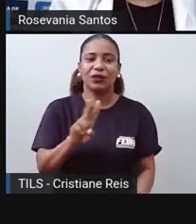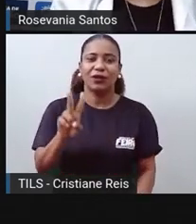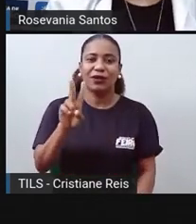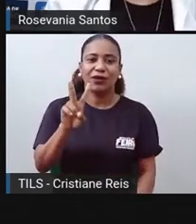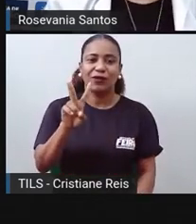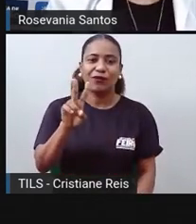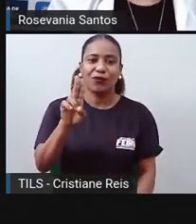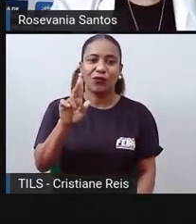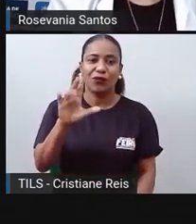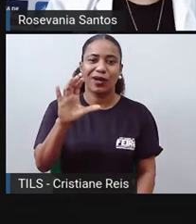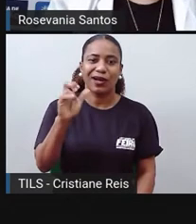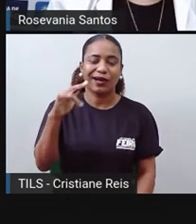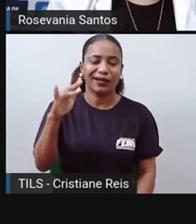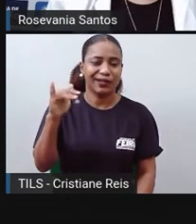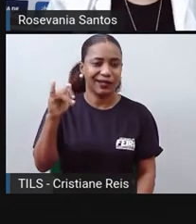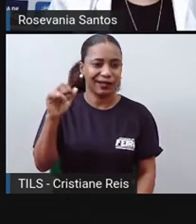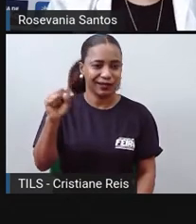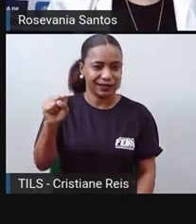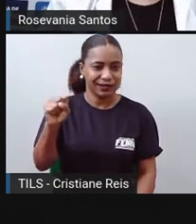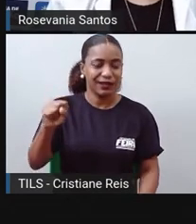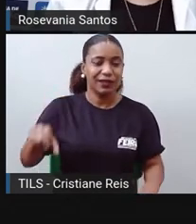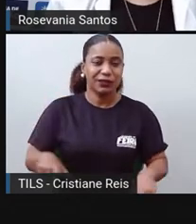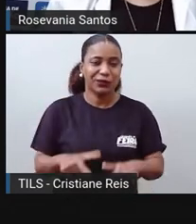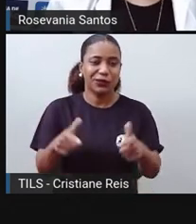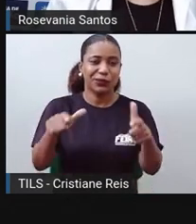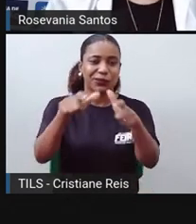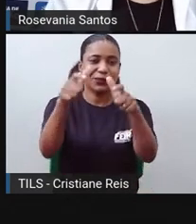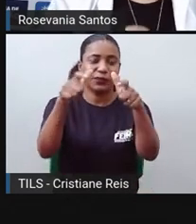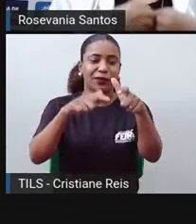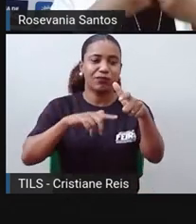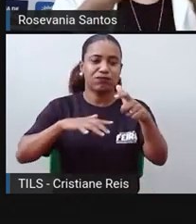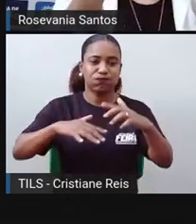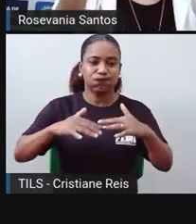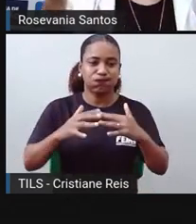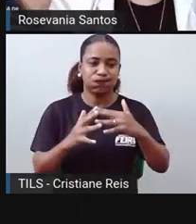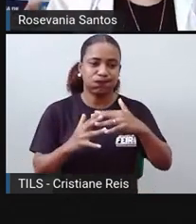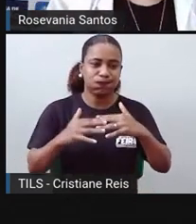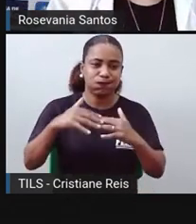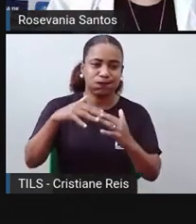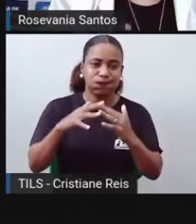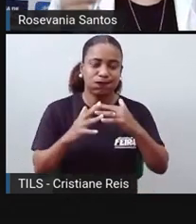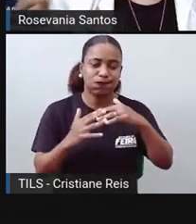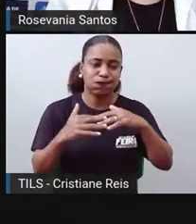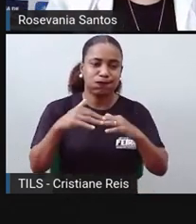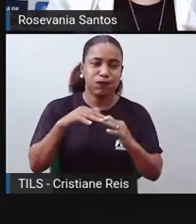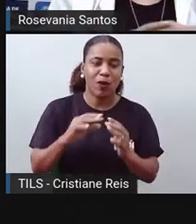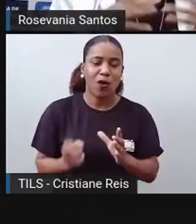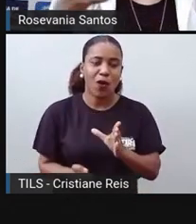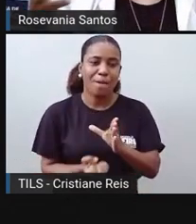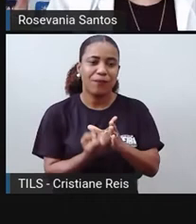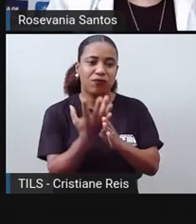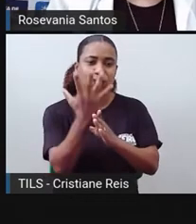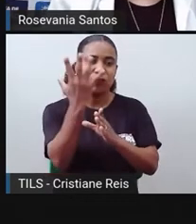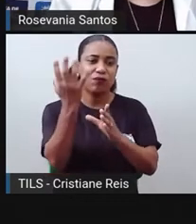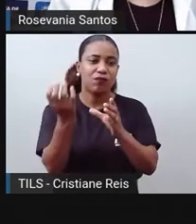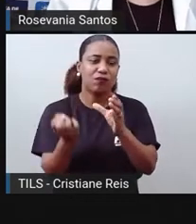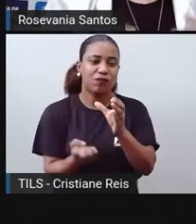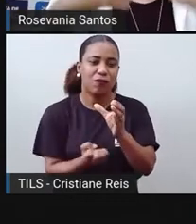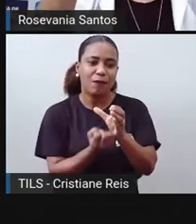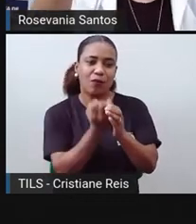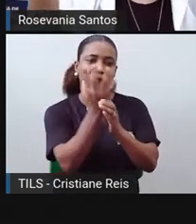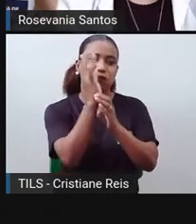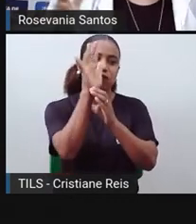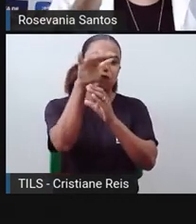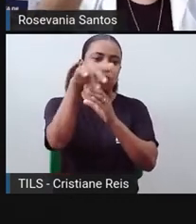o solo, vamos dizer assim, do oceano, e aí esses vulcões, eles entram em erupção lá no mar,